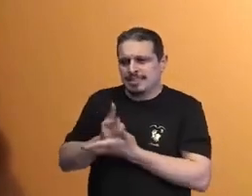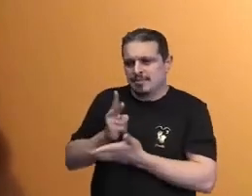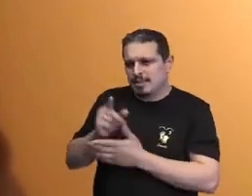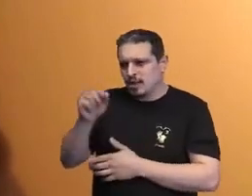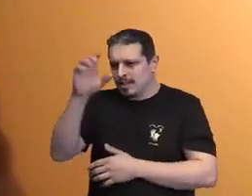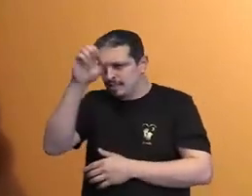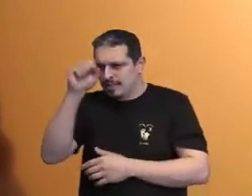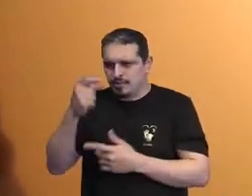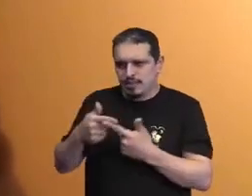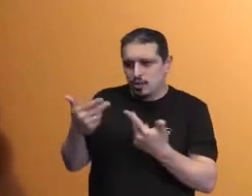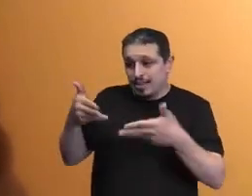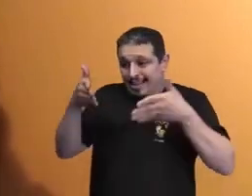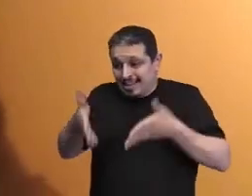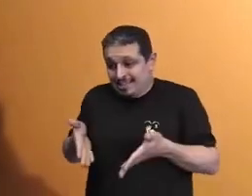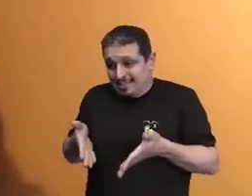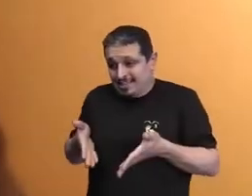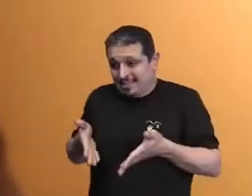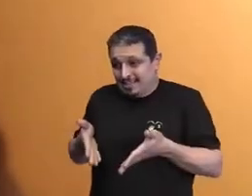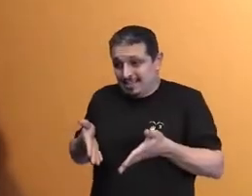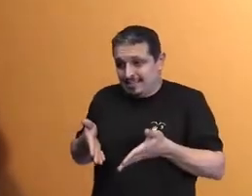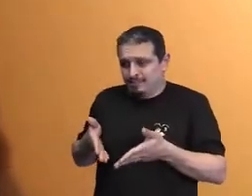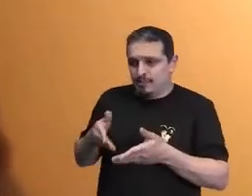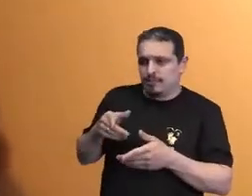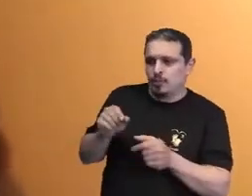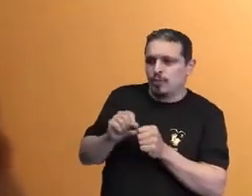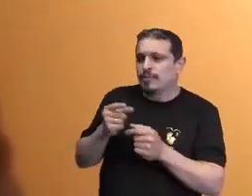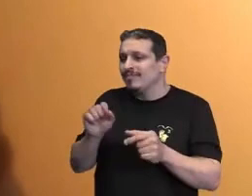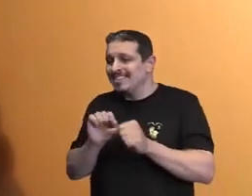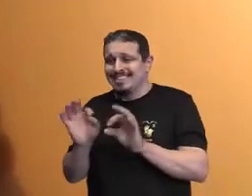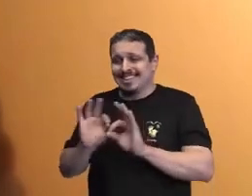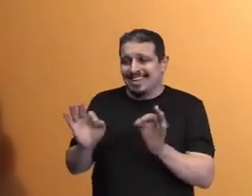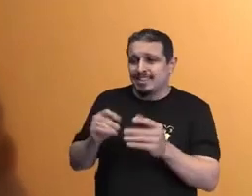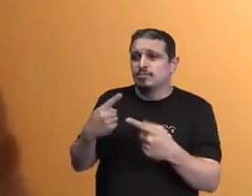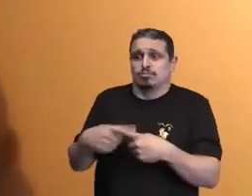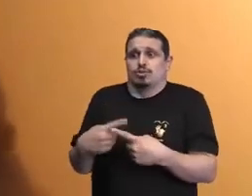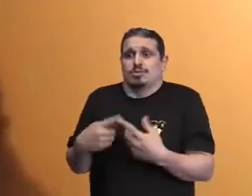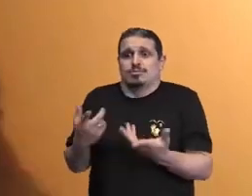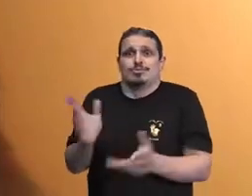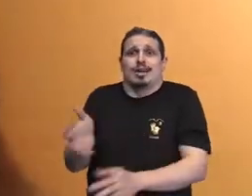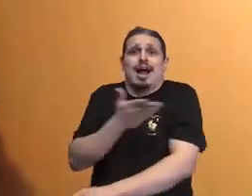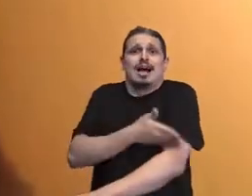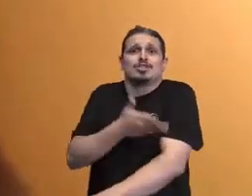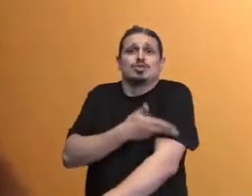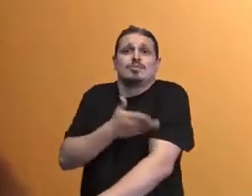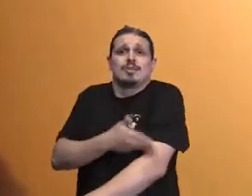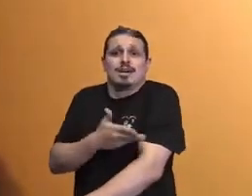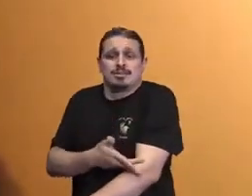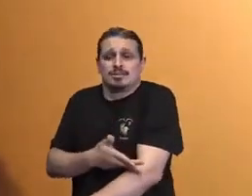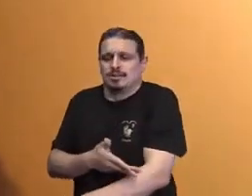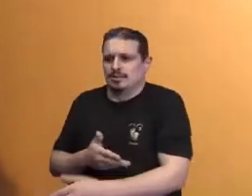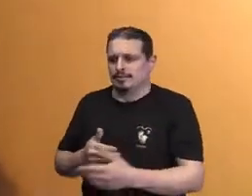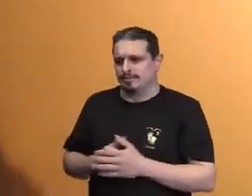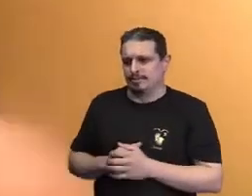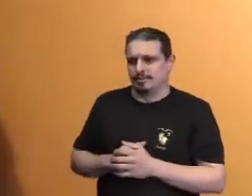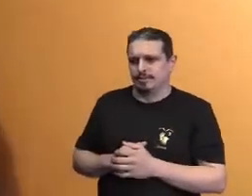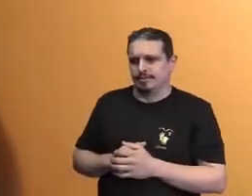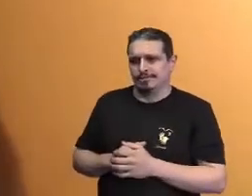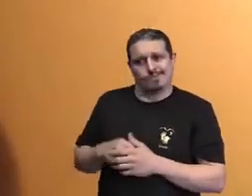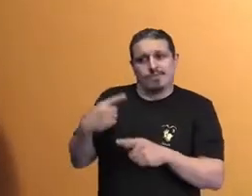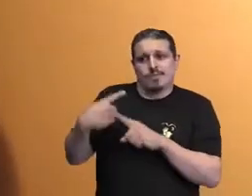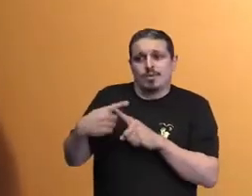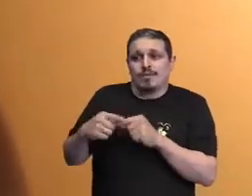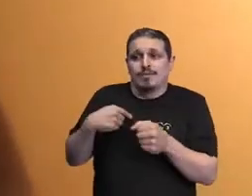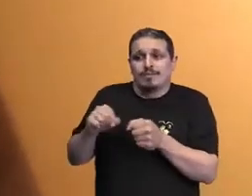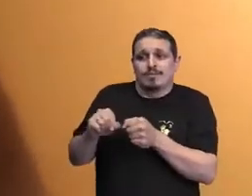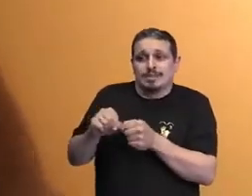você e eu talvez não falaríamos nada, porque a gente tem que ser educado. Mas pensaria, ué, o que ela está fazendo no meu lugar?